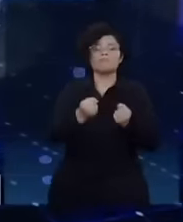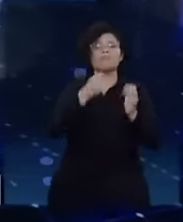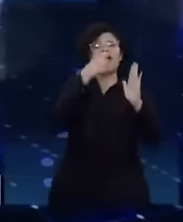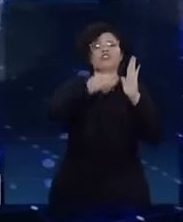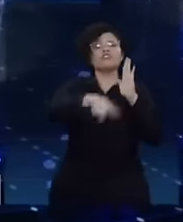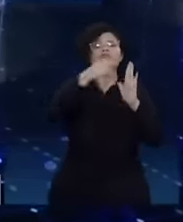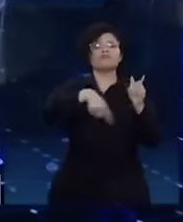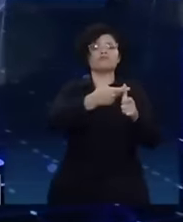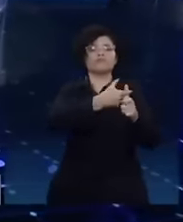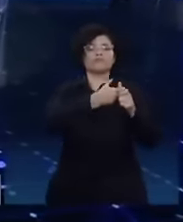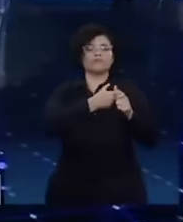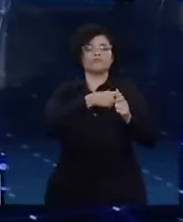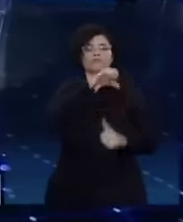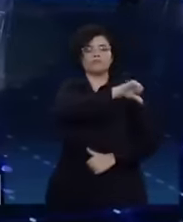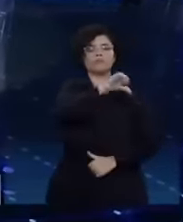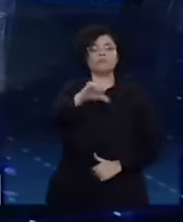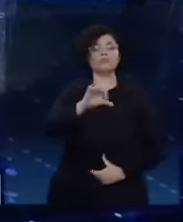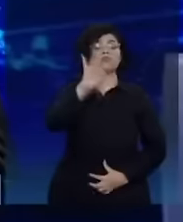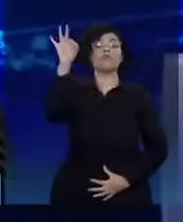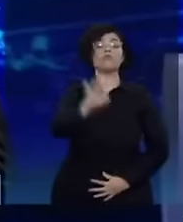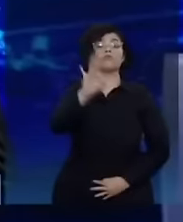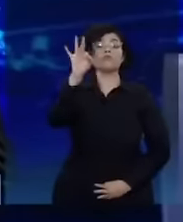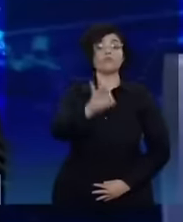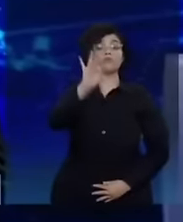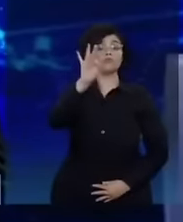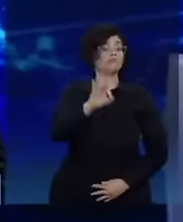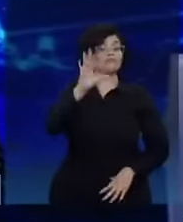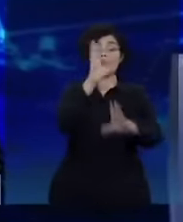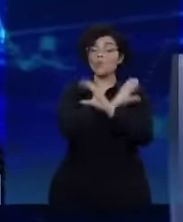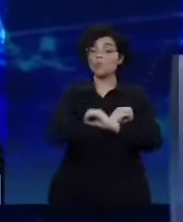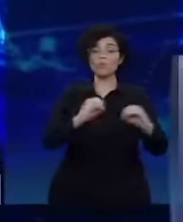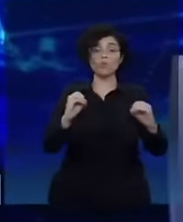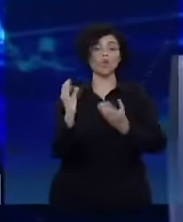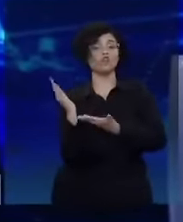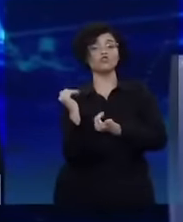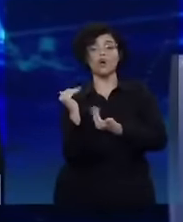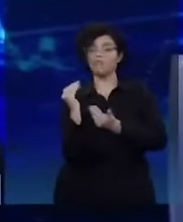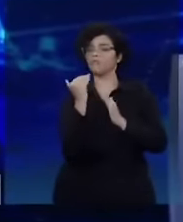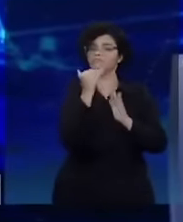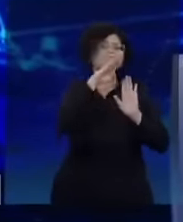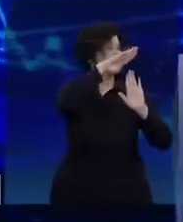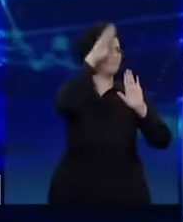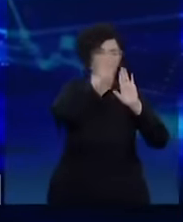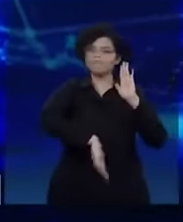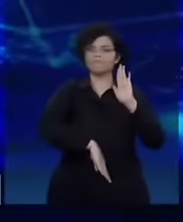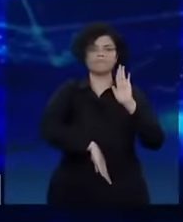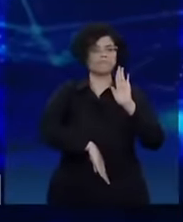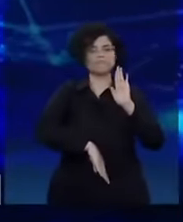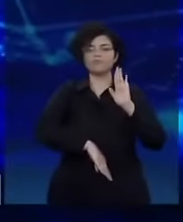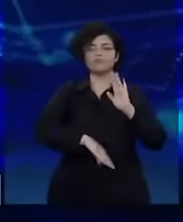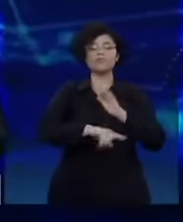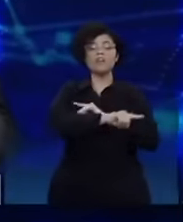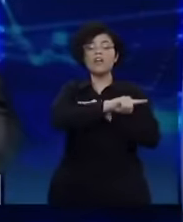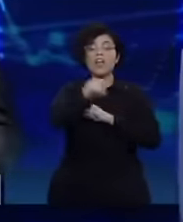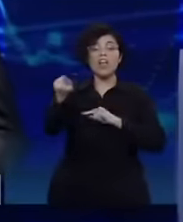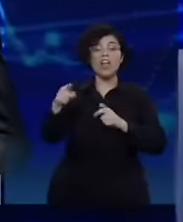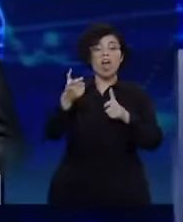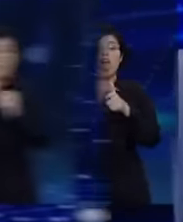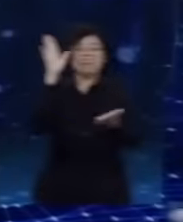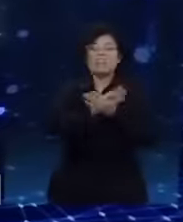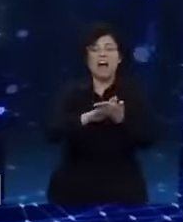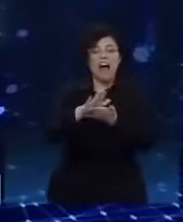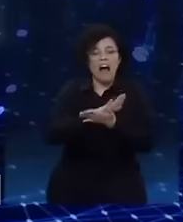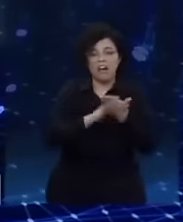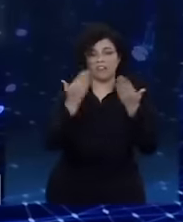99% da dívida dessa garotada. Nós tiramos essa garotada na ediplência.